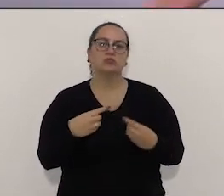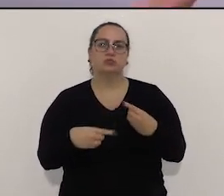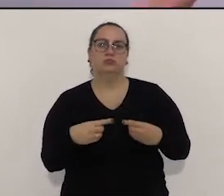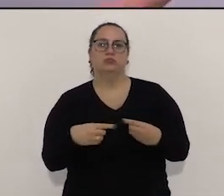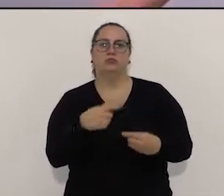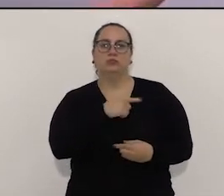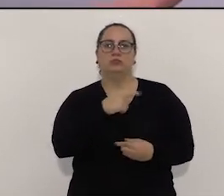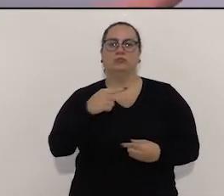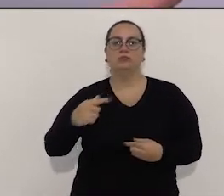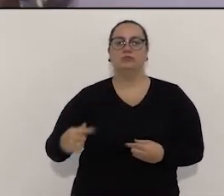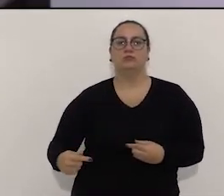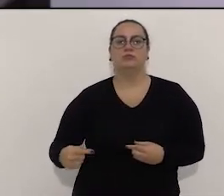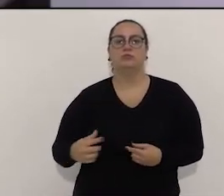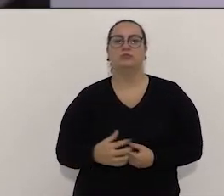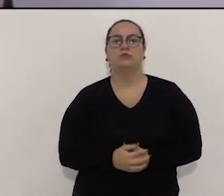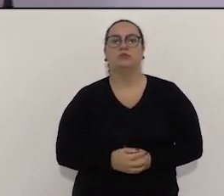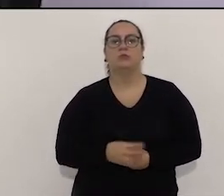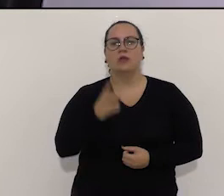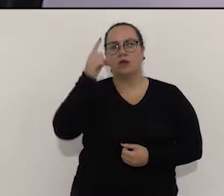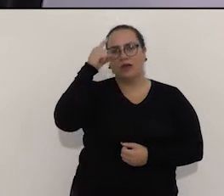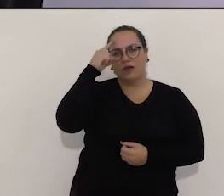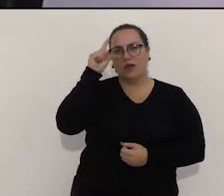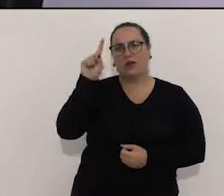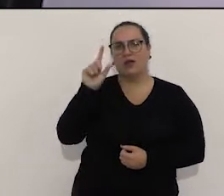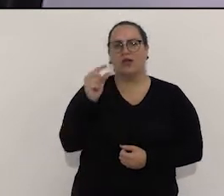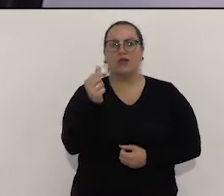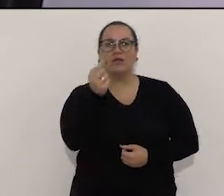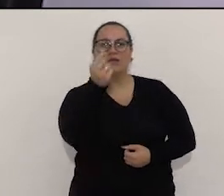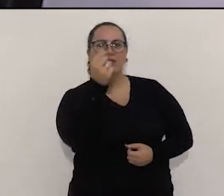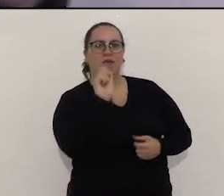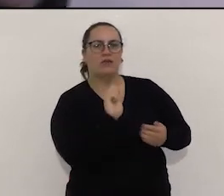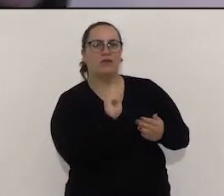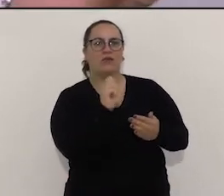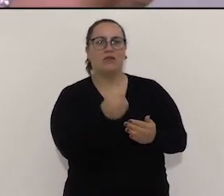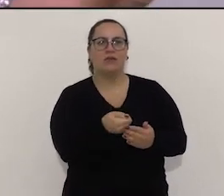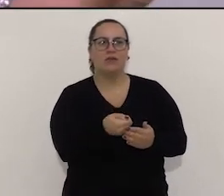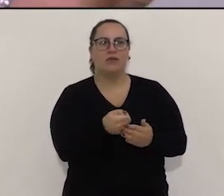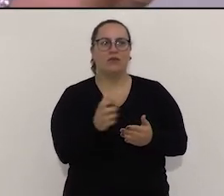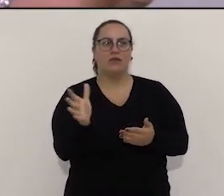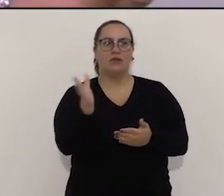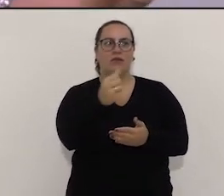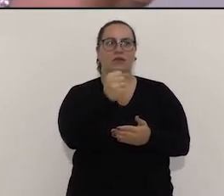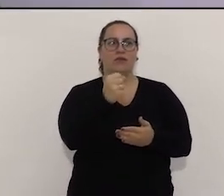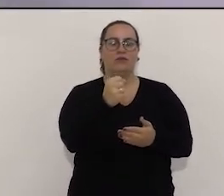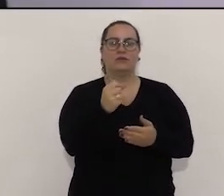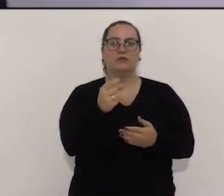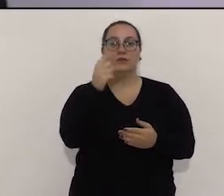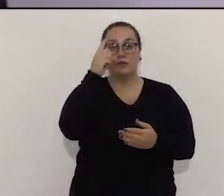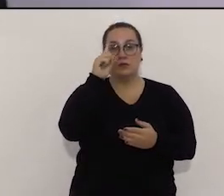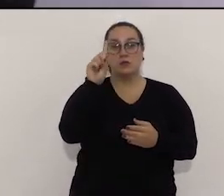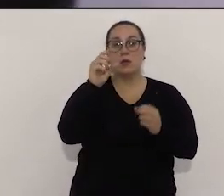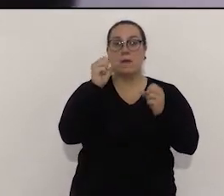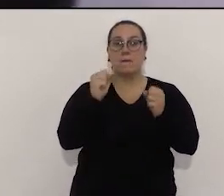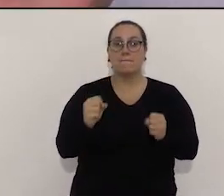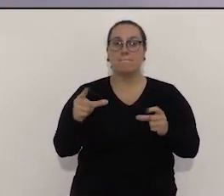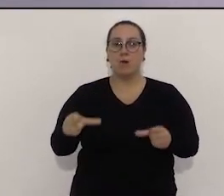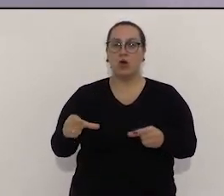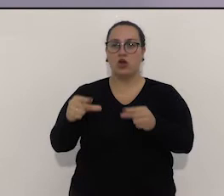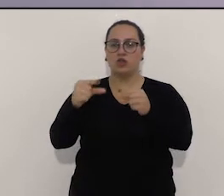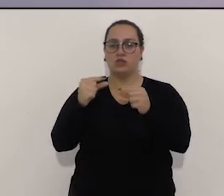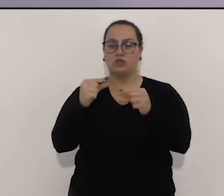estamos falando de gestão do recurso público. O senhor tem ideia do montante que se gasta com a coleta e com o aterro e se é possível alguma